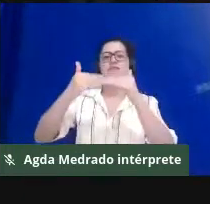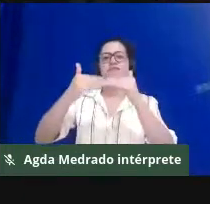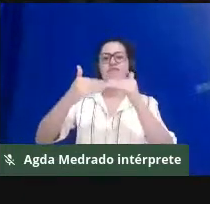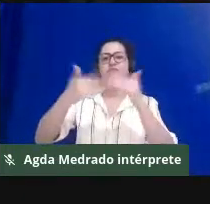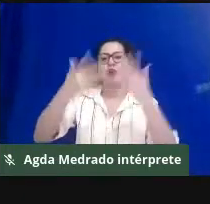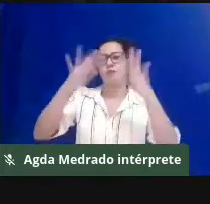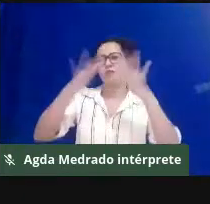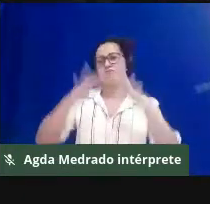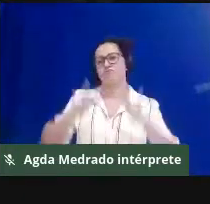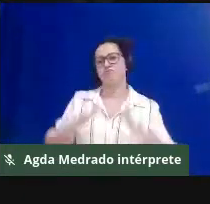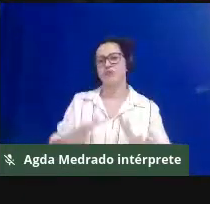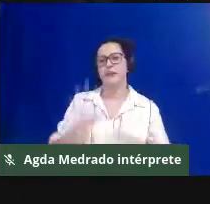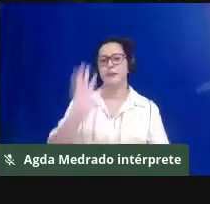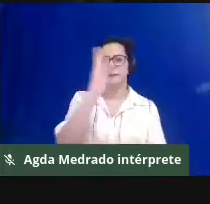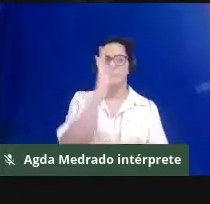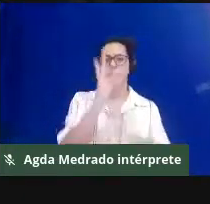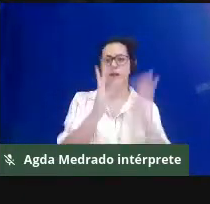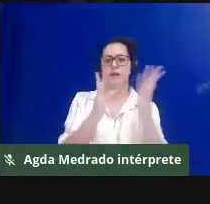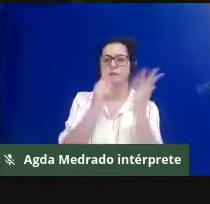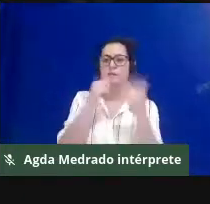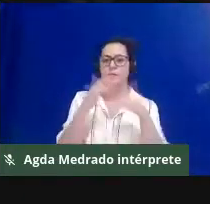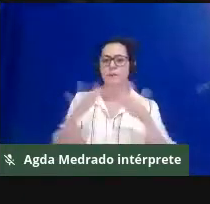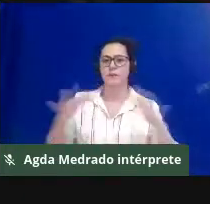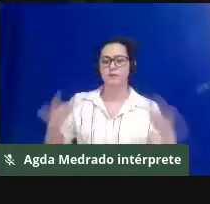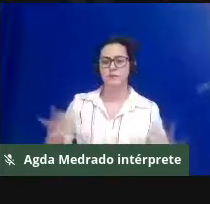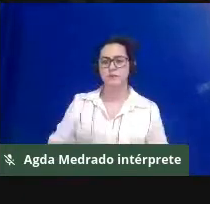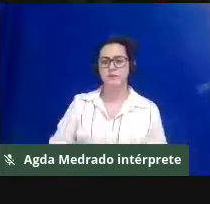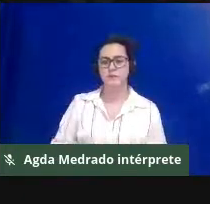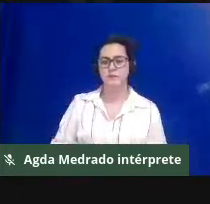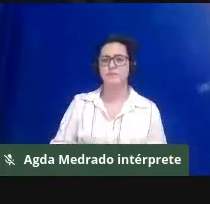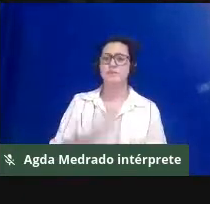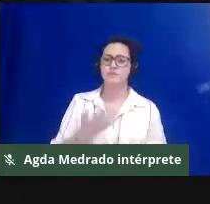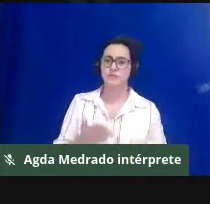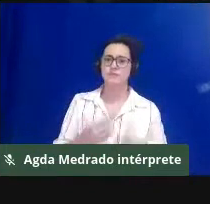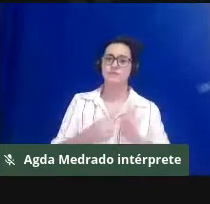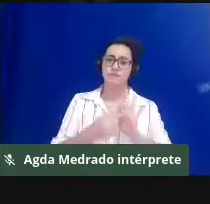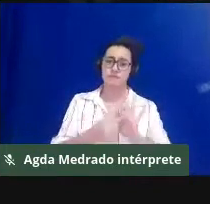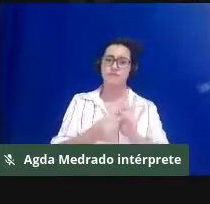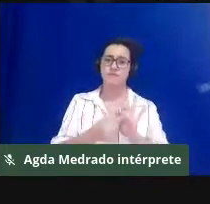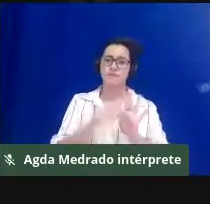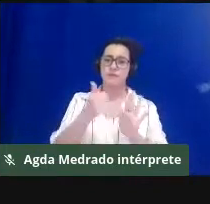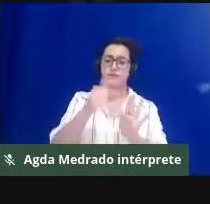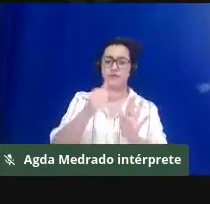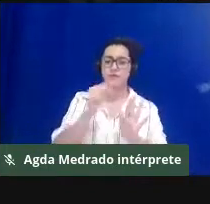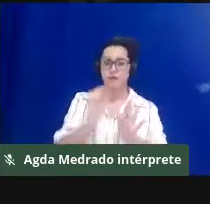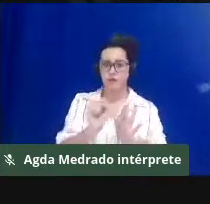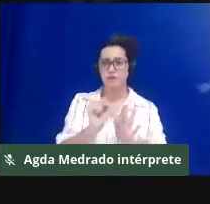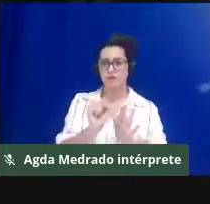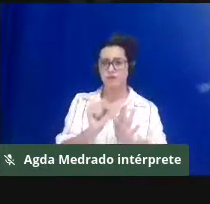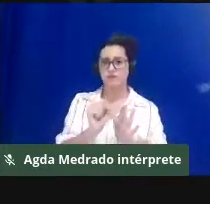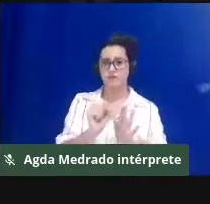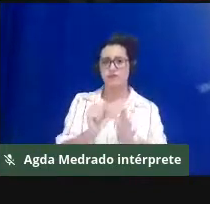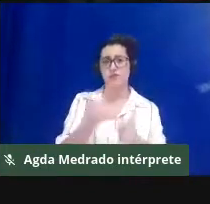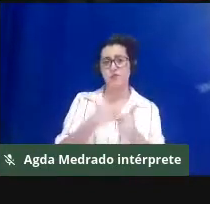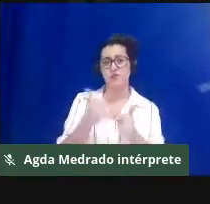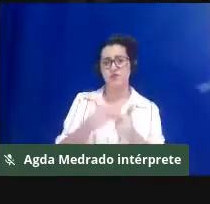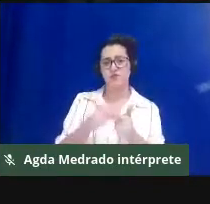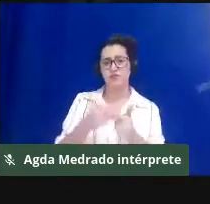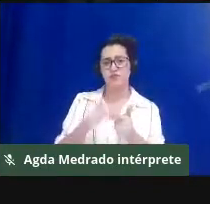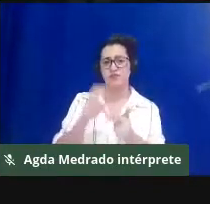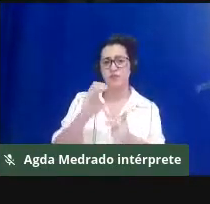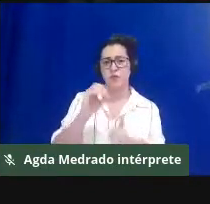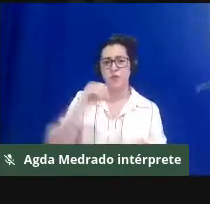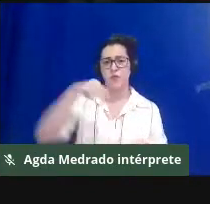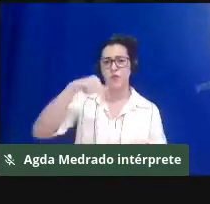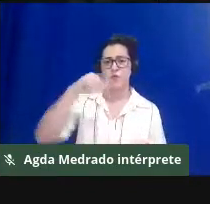dos 178 conflitos que as comunidades quilombolas têm vivenciado aí nos últimos 30 anos, quase todos têm a ver